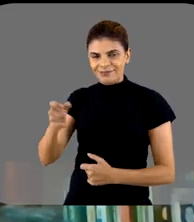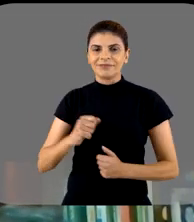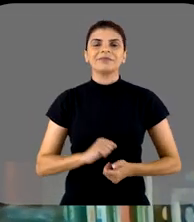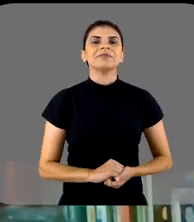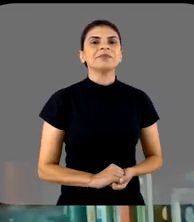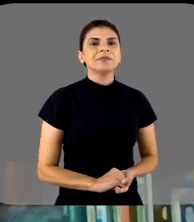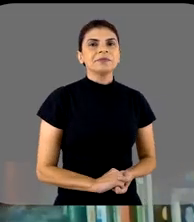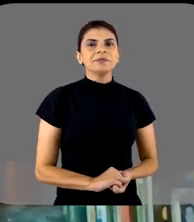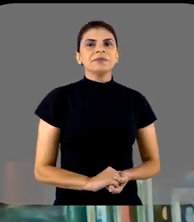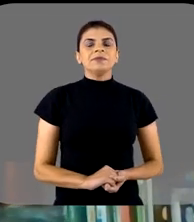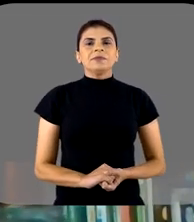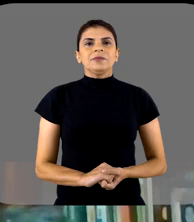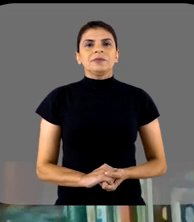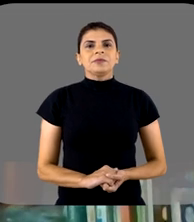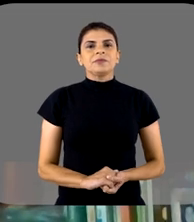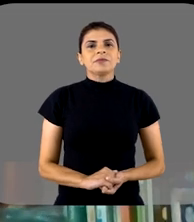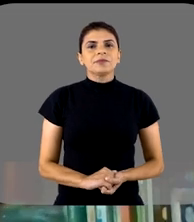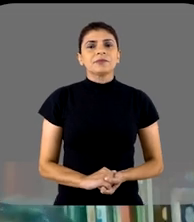e mais ágil.